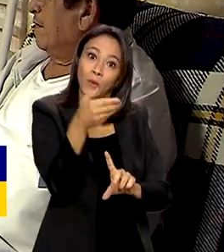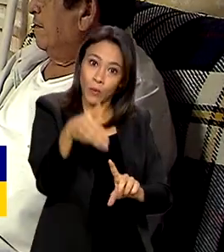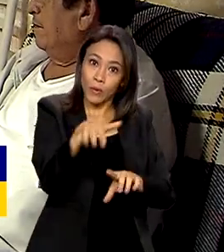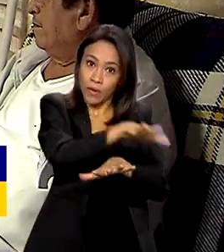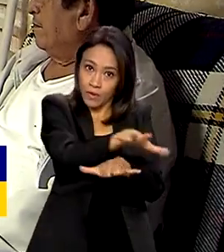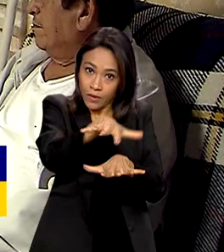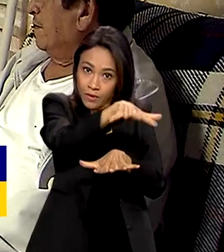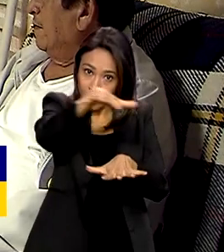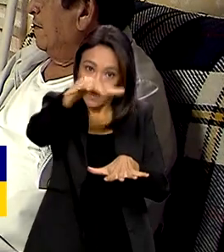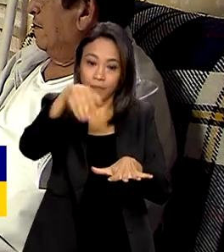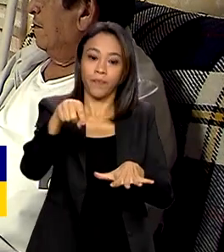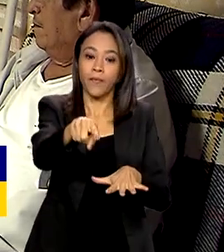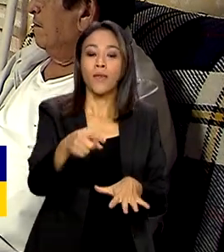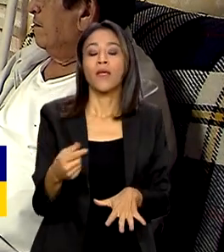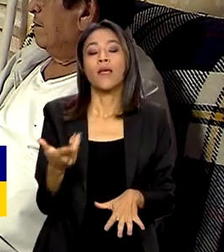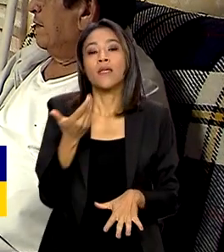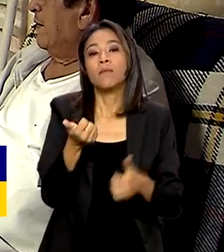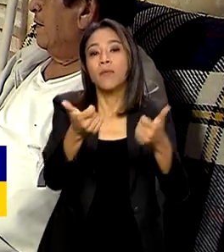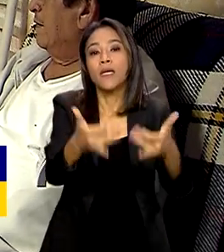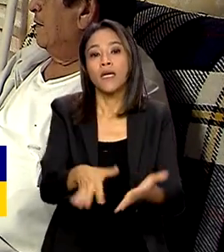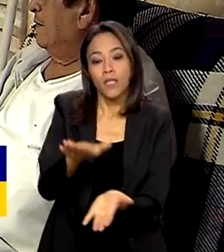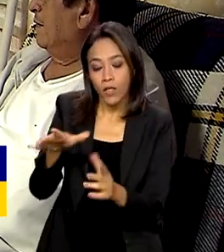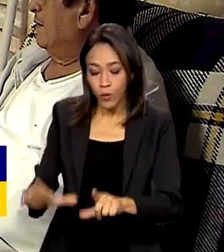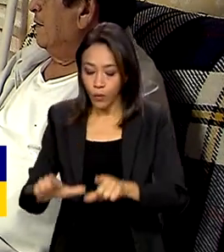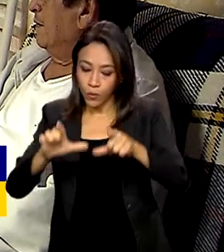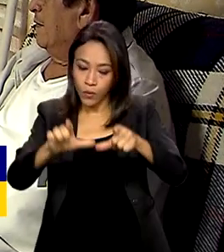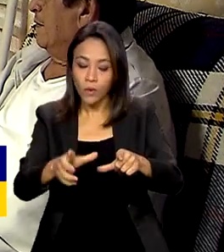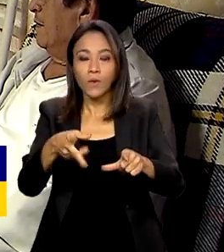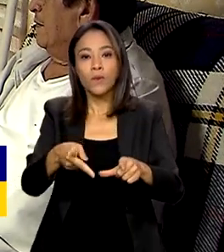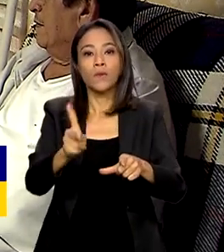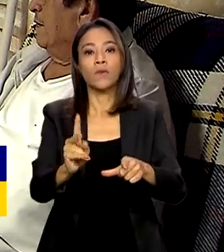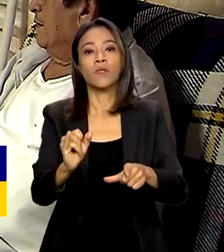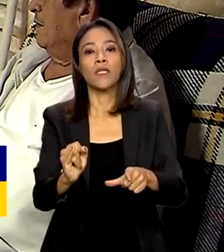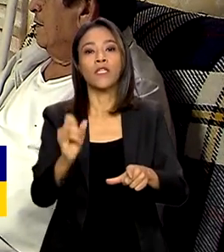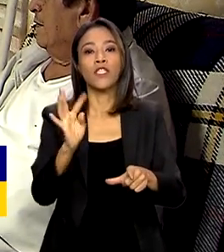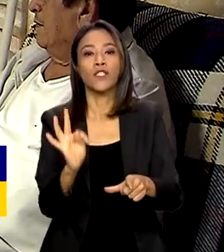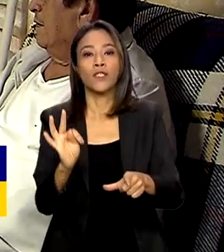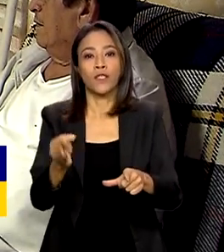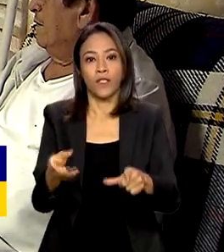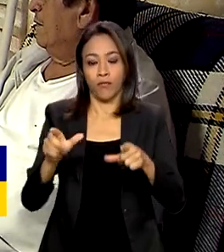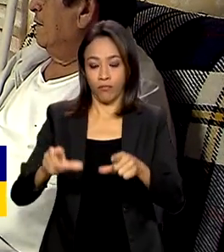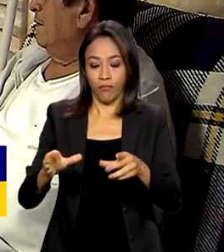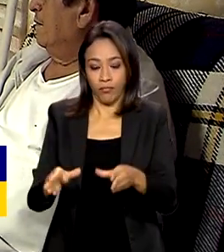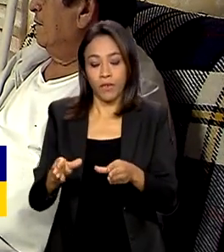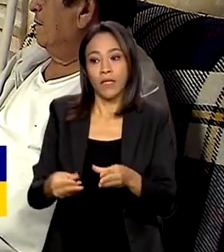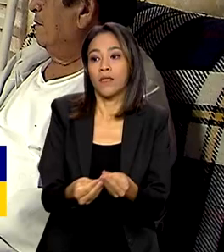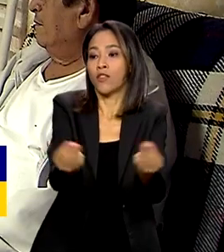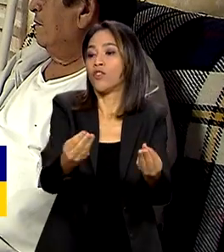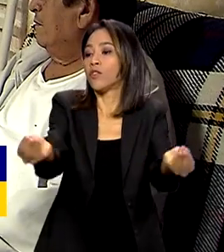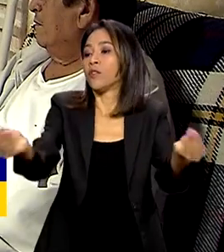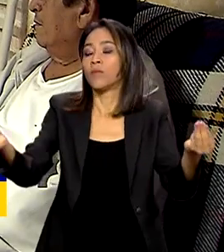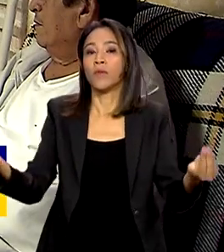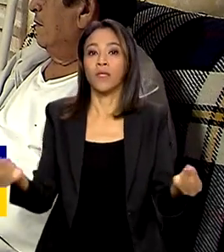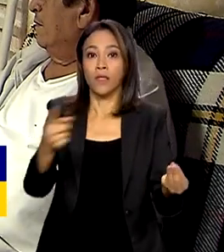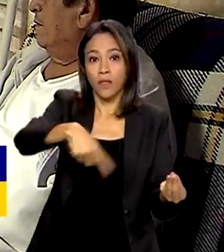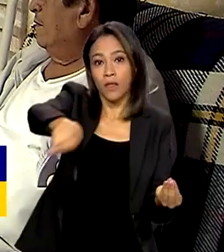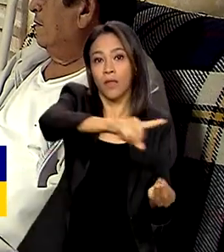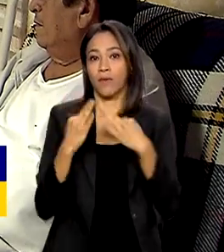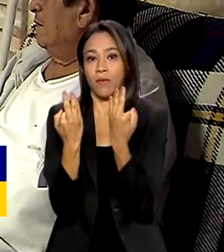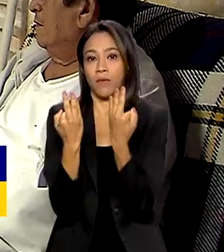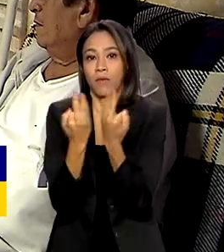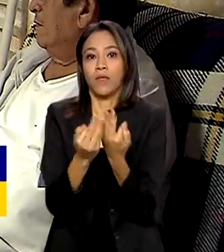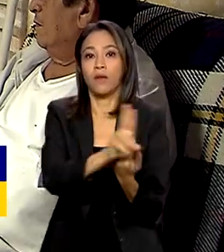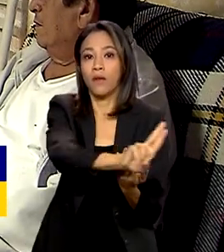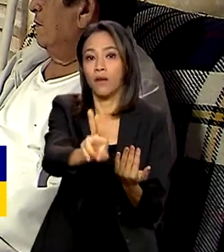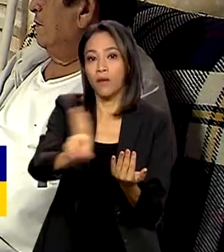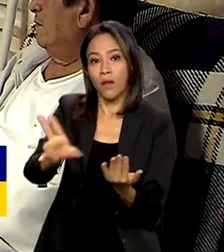kits para a recepção de televisão aberta por satélite estão sendo distribuídos para famílias que estão no Cadastro Único dos Programas